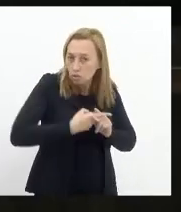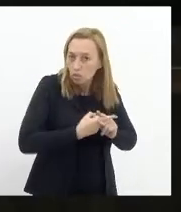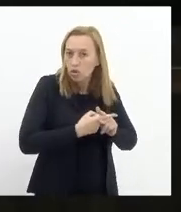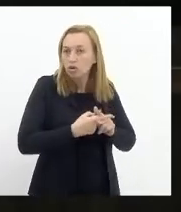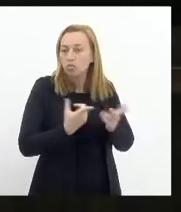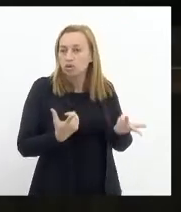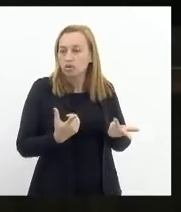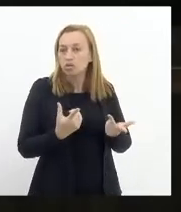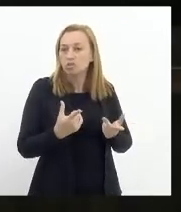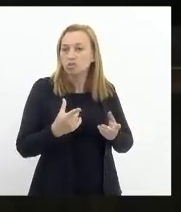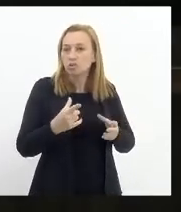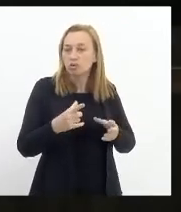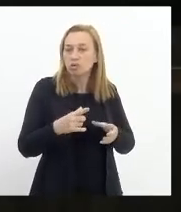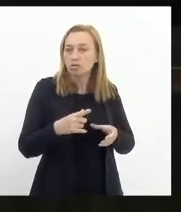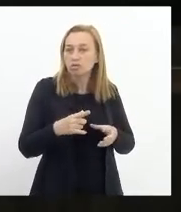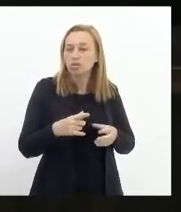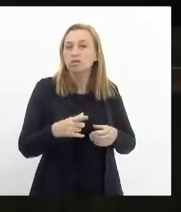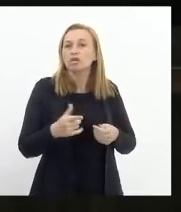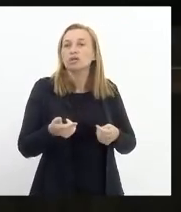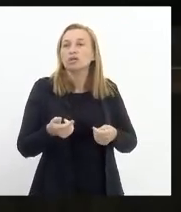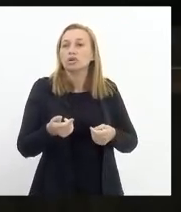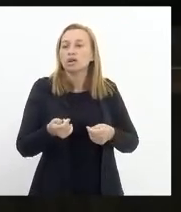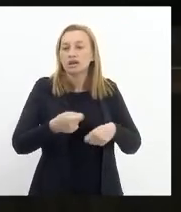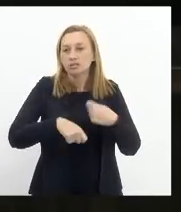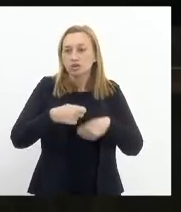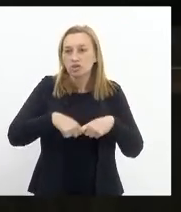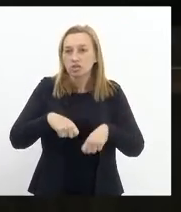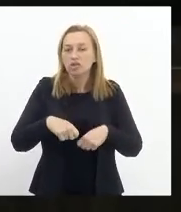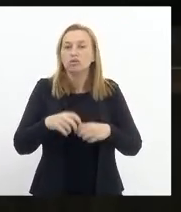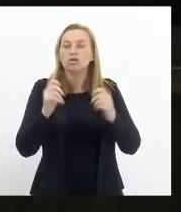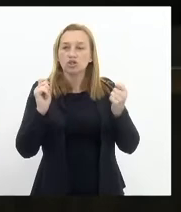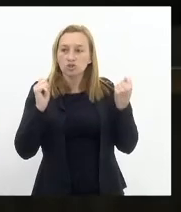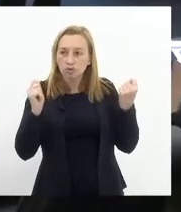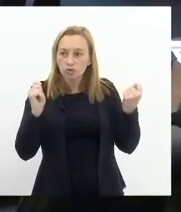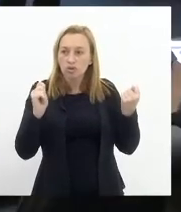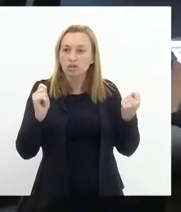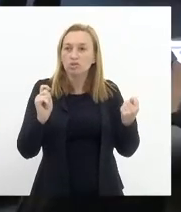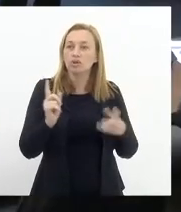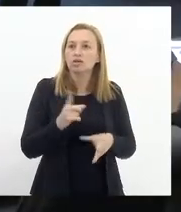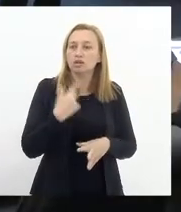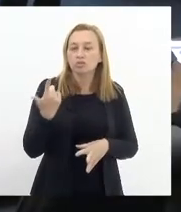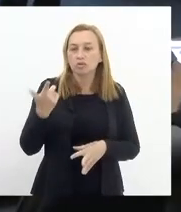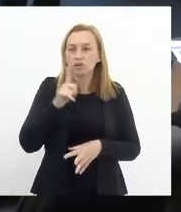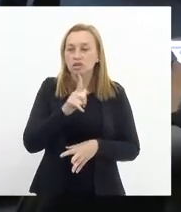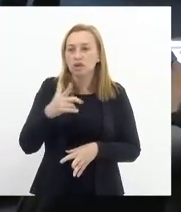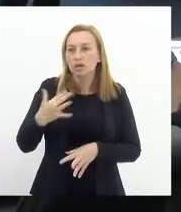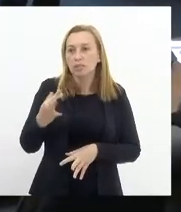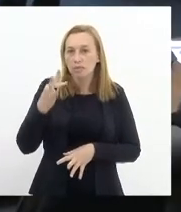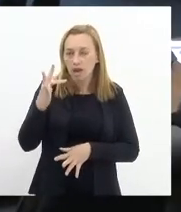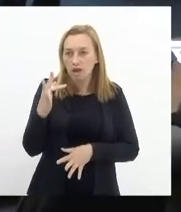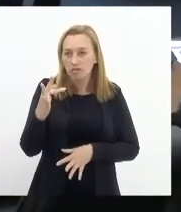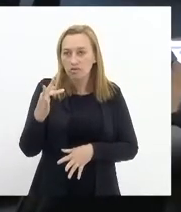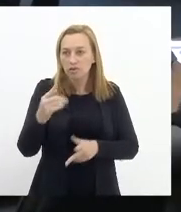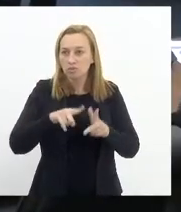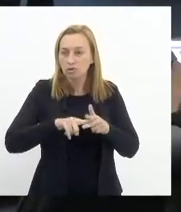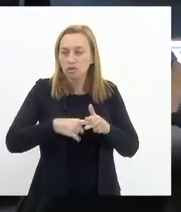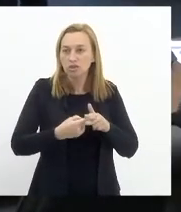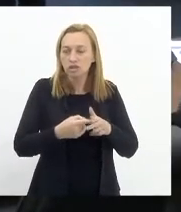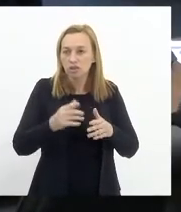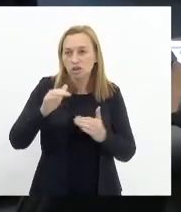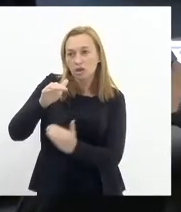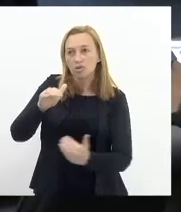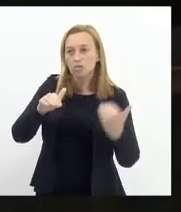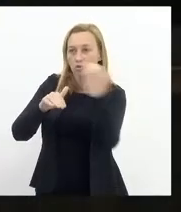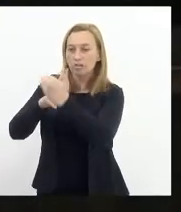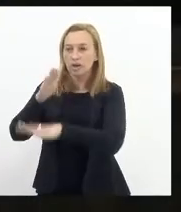a coordenação do supera a gente espera torce para que a gente possa o mais breve possível regularizar o supera e